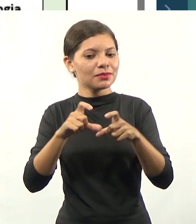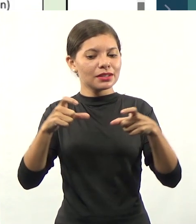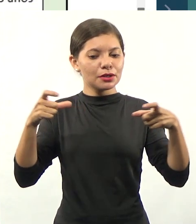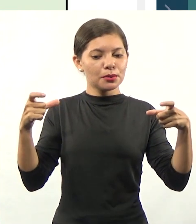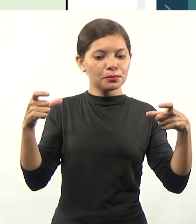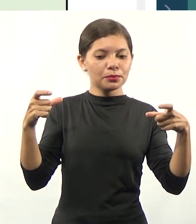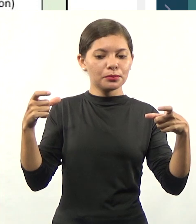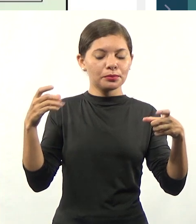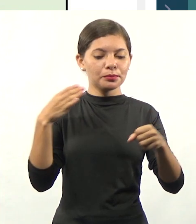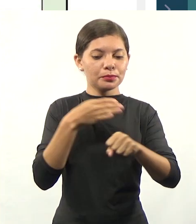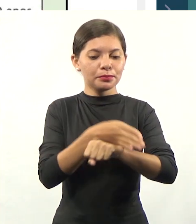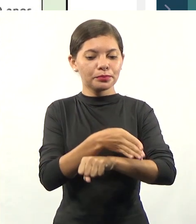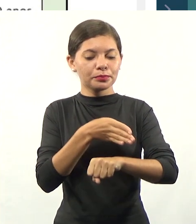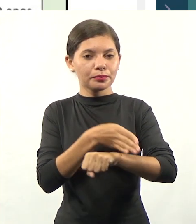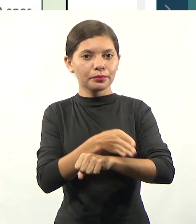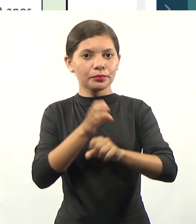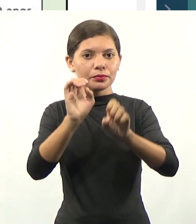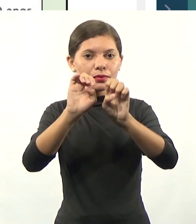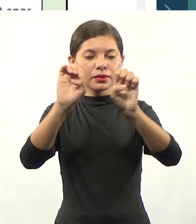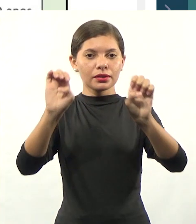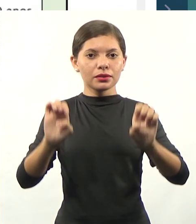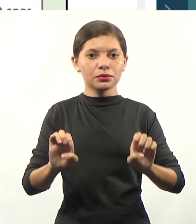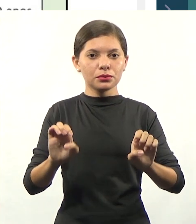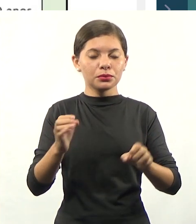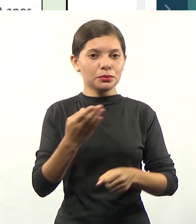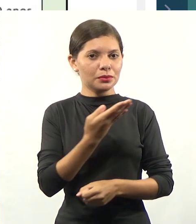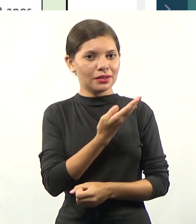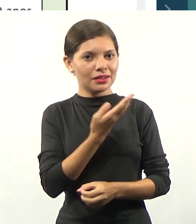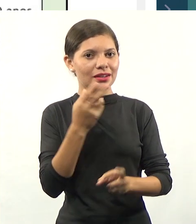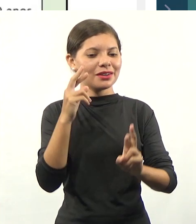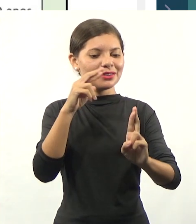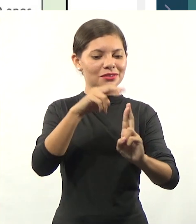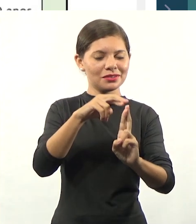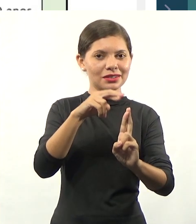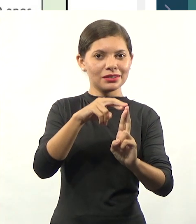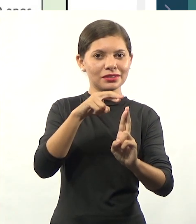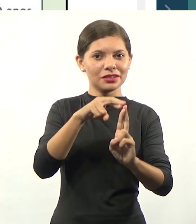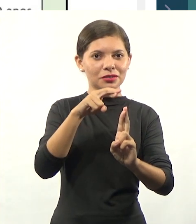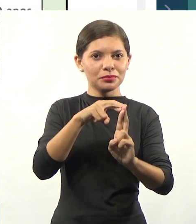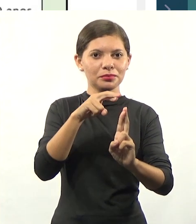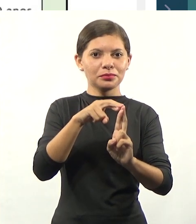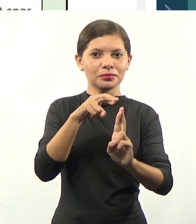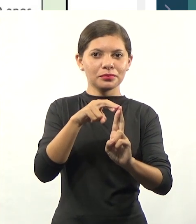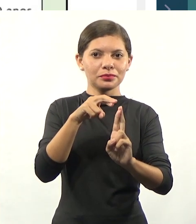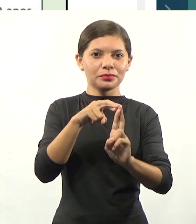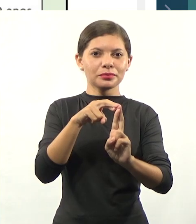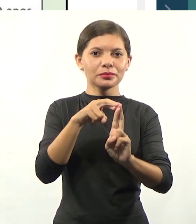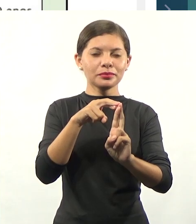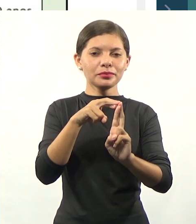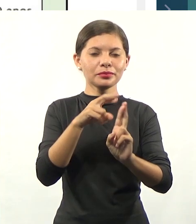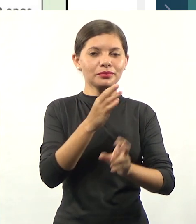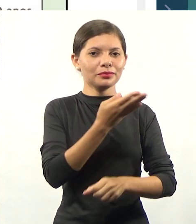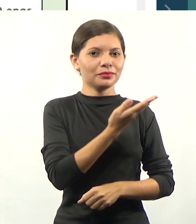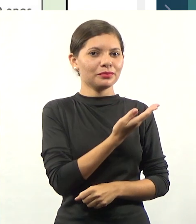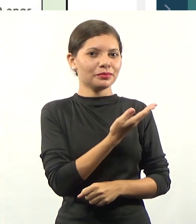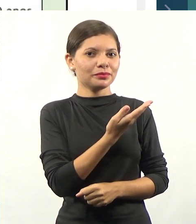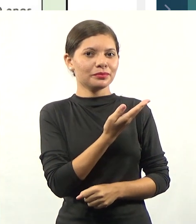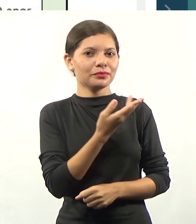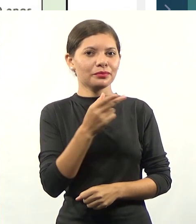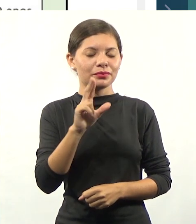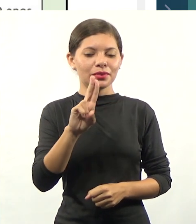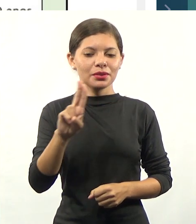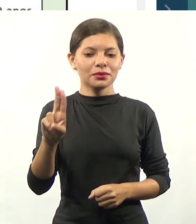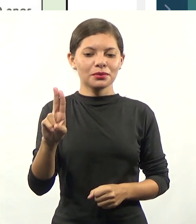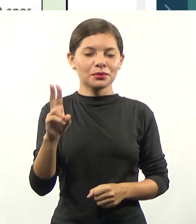estrutura aqui foi traga, a gente vai fazer referência aí, adaptado de Odder Westin, Brasil, da